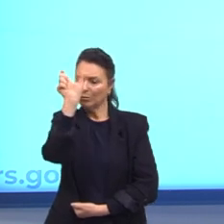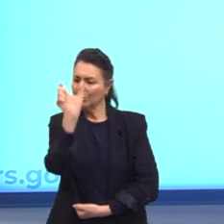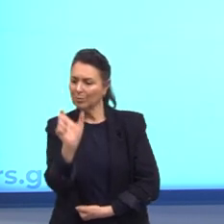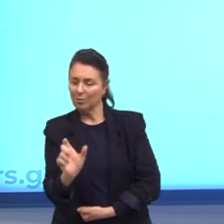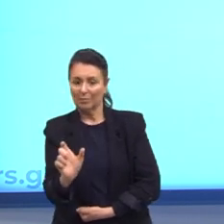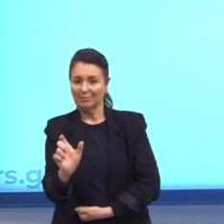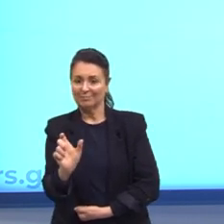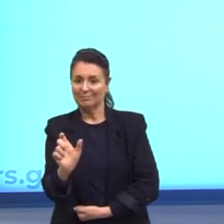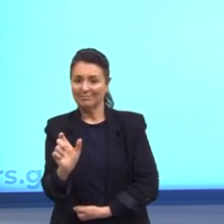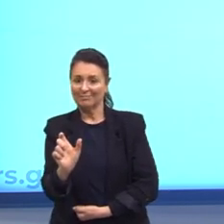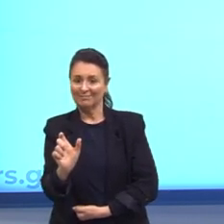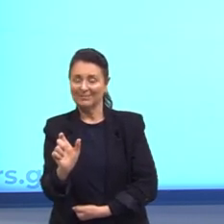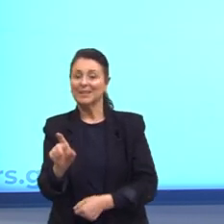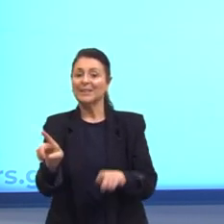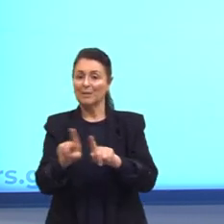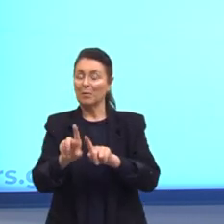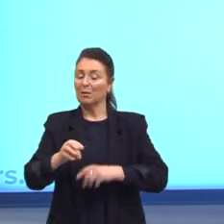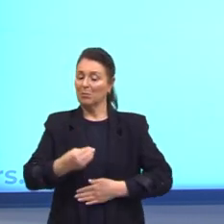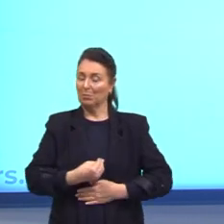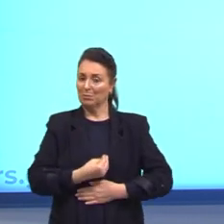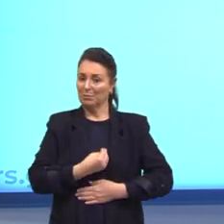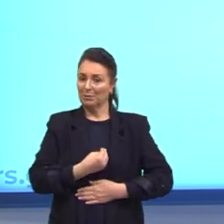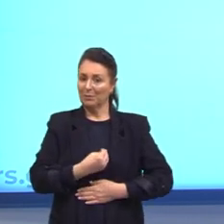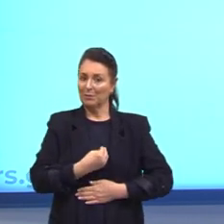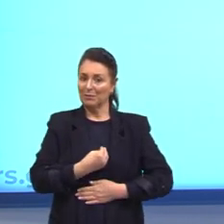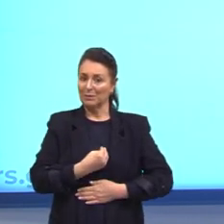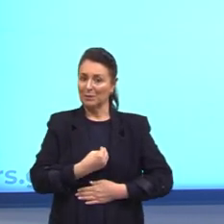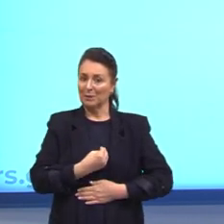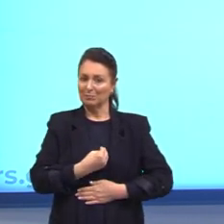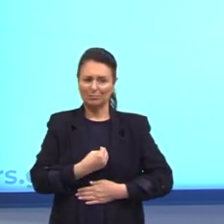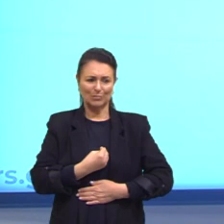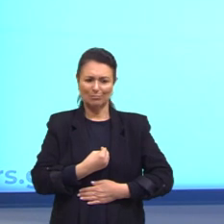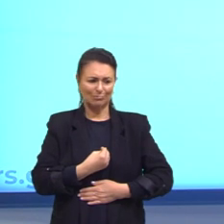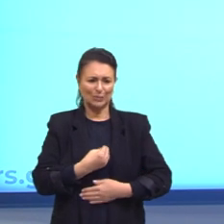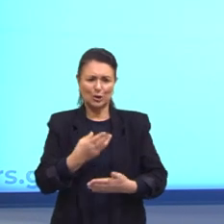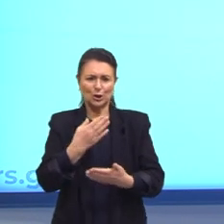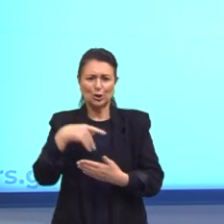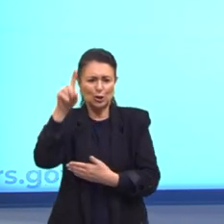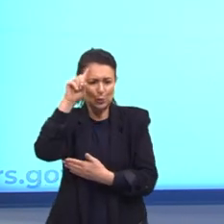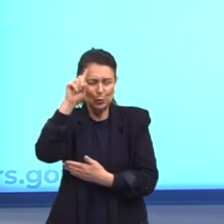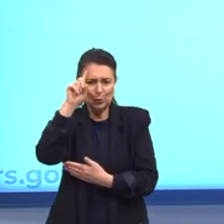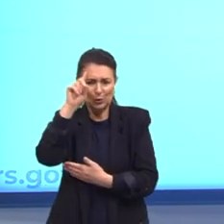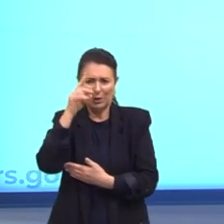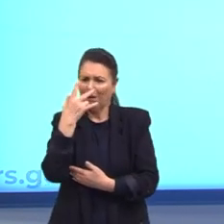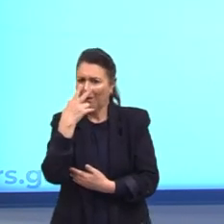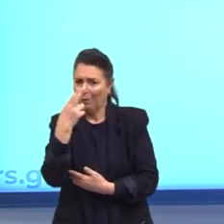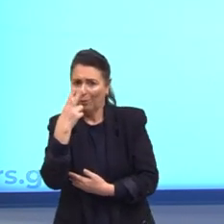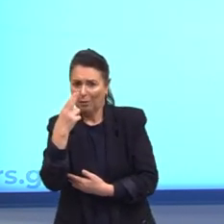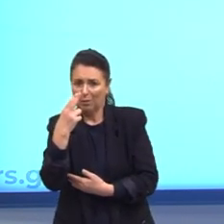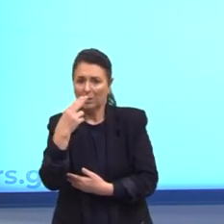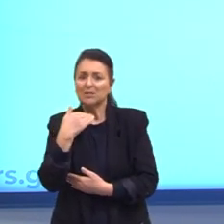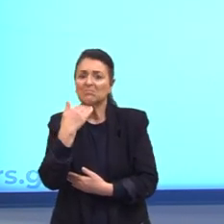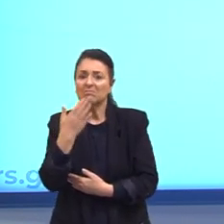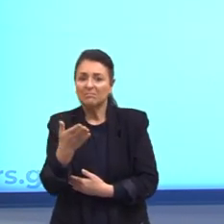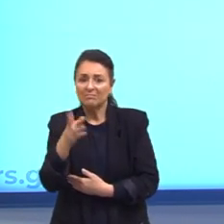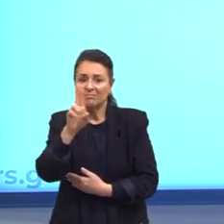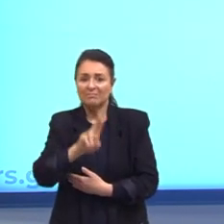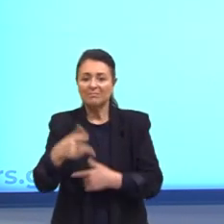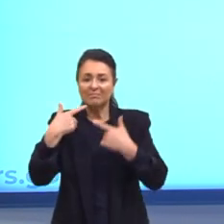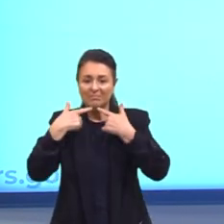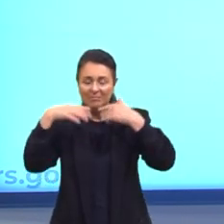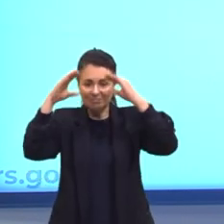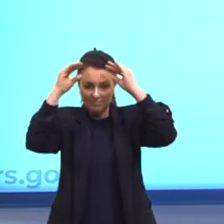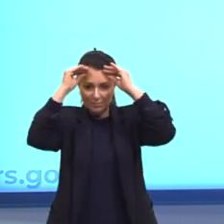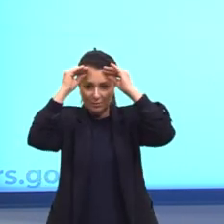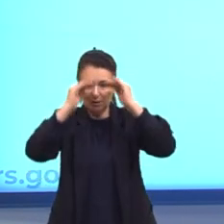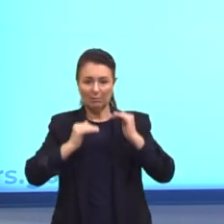do dia a dia e da nossa vida cotidiana. Então, não adianta ali se usar de uma linguagem muito rebuscada, muito